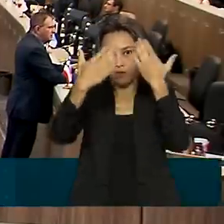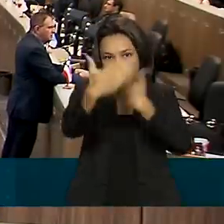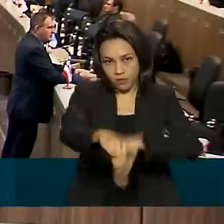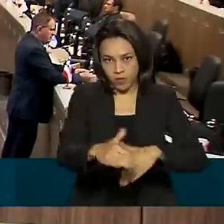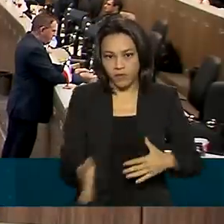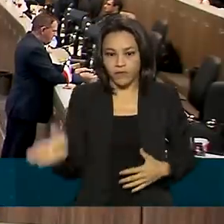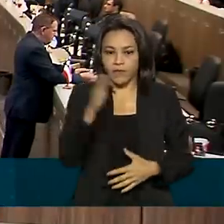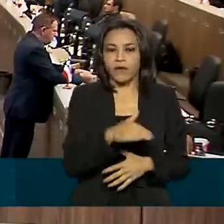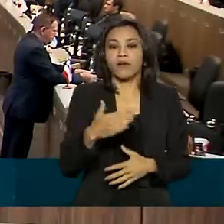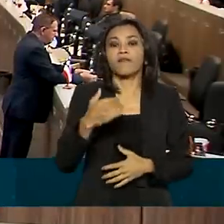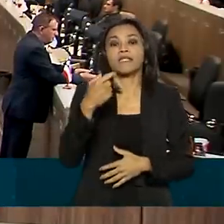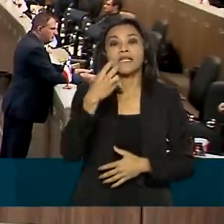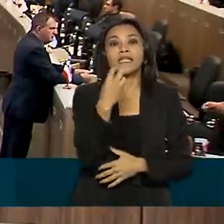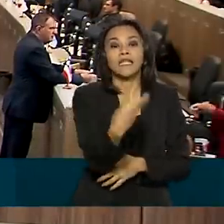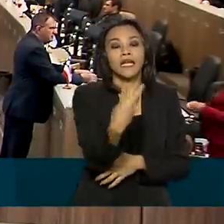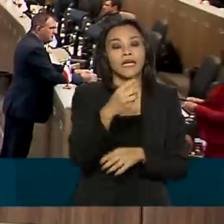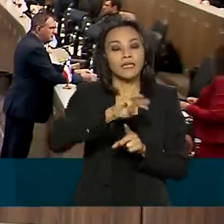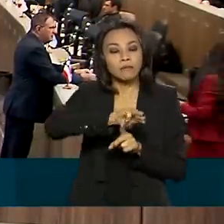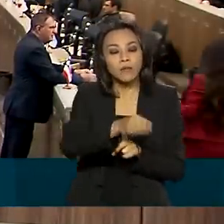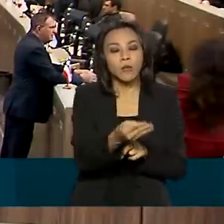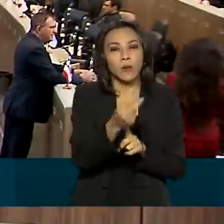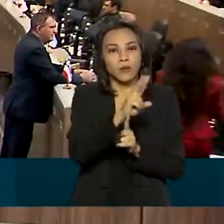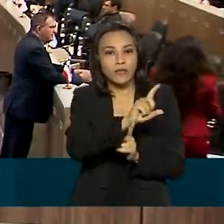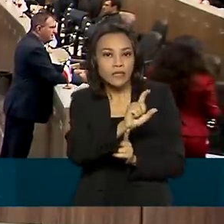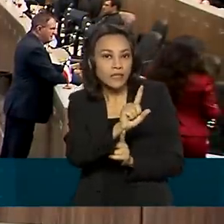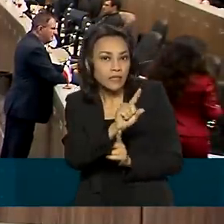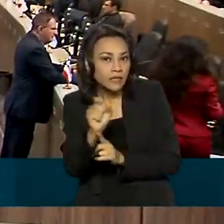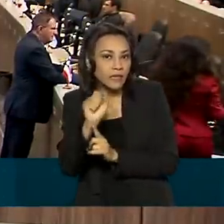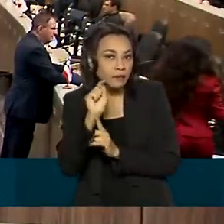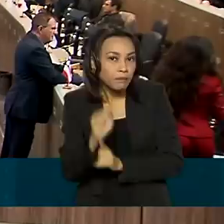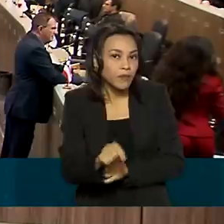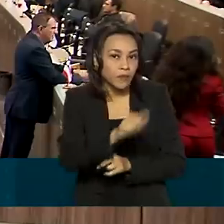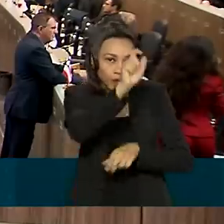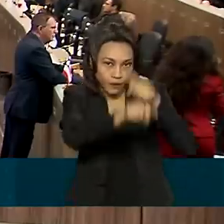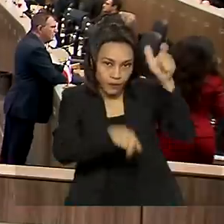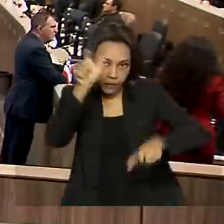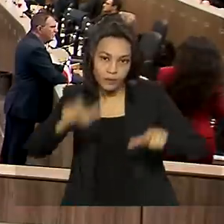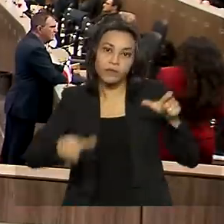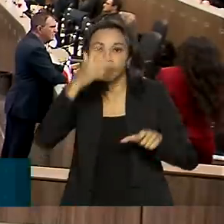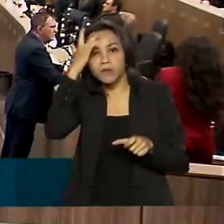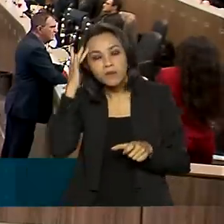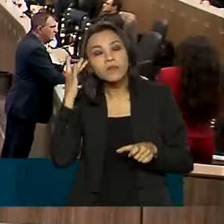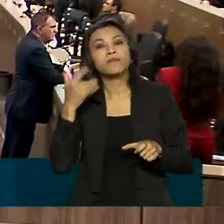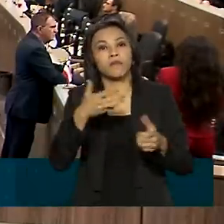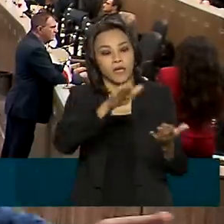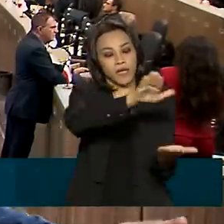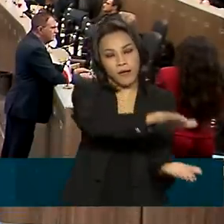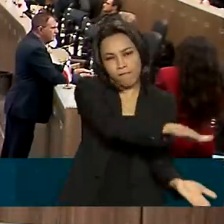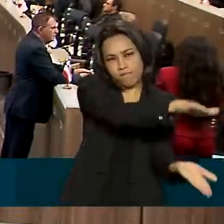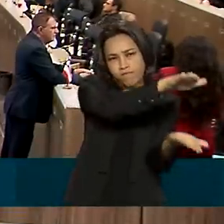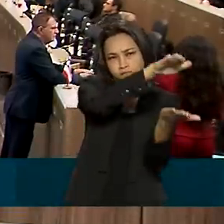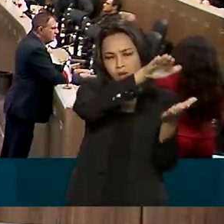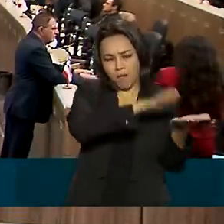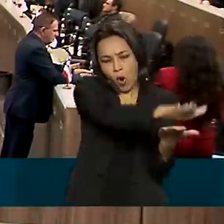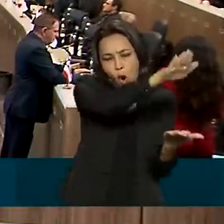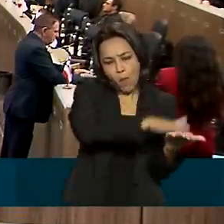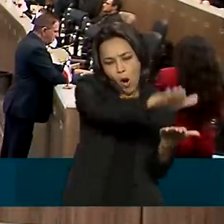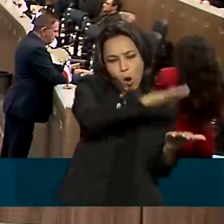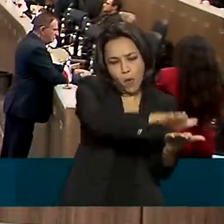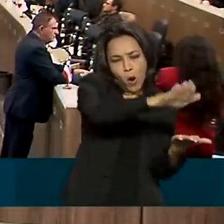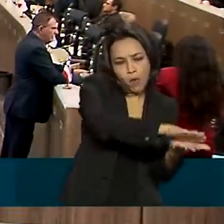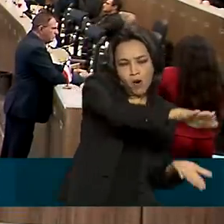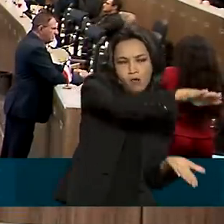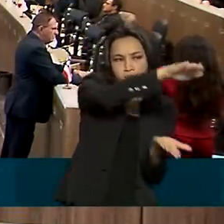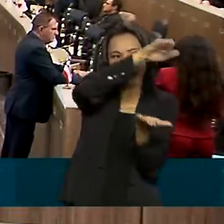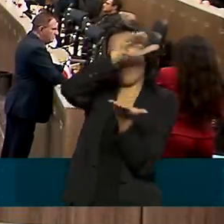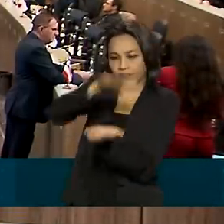para mais de 3 milhões e 100 mil estudantes. Para que a prova chegue com segurança, desde a gráfica até a mesa